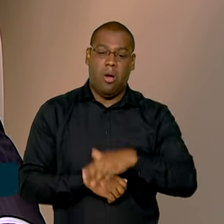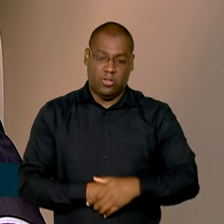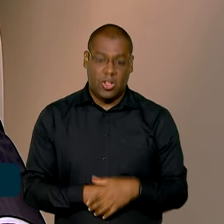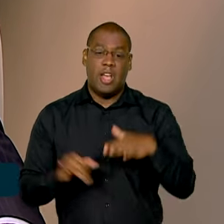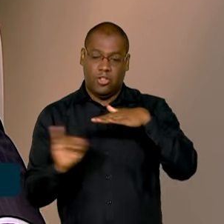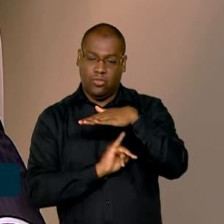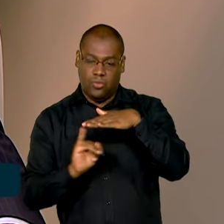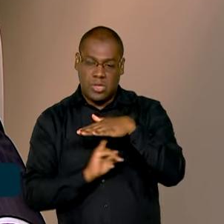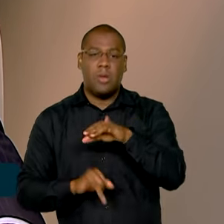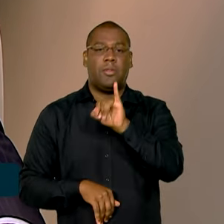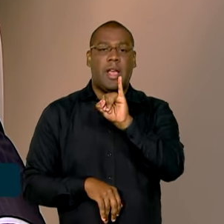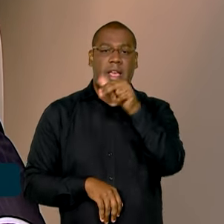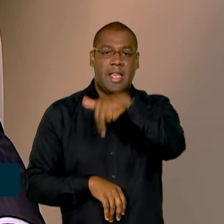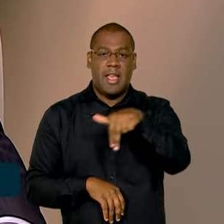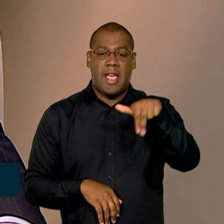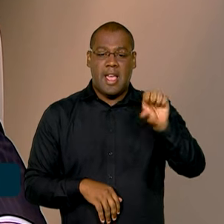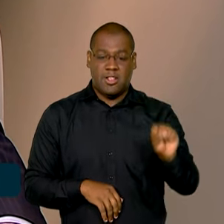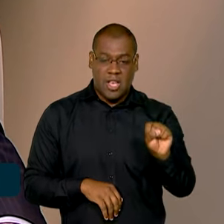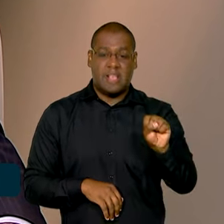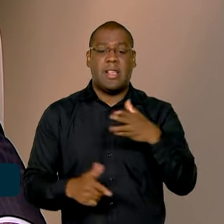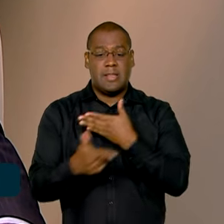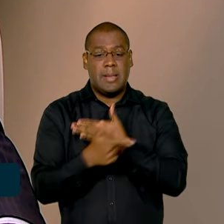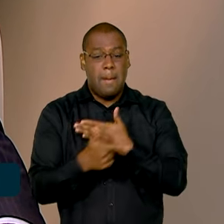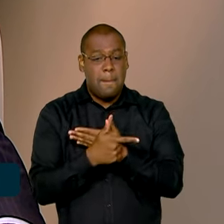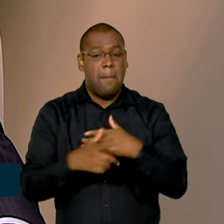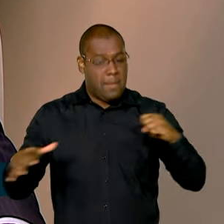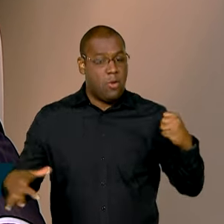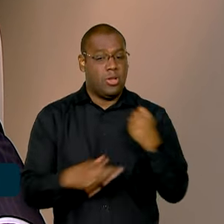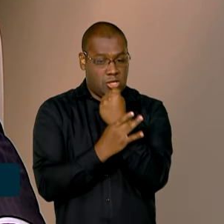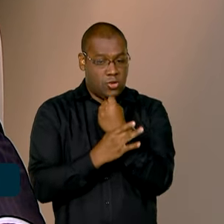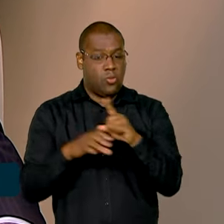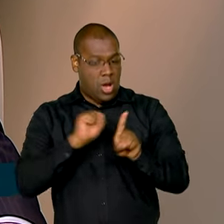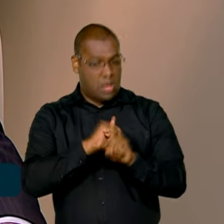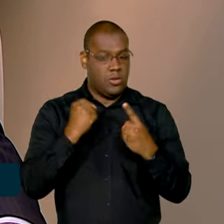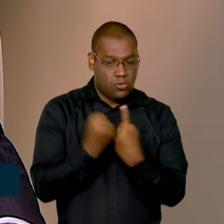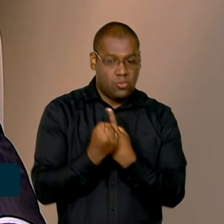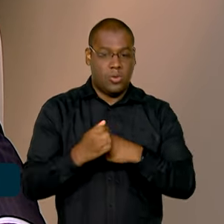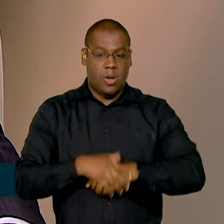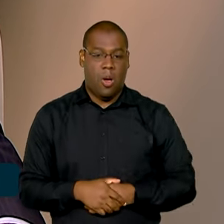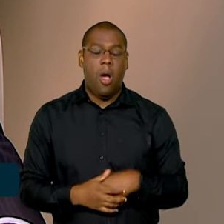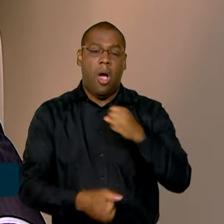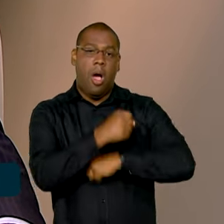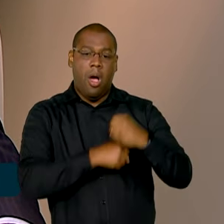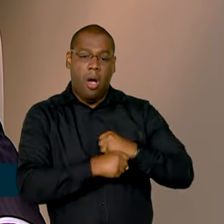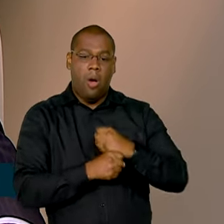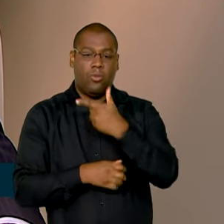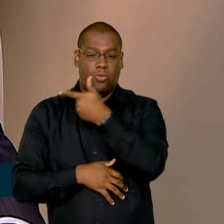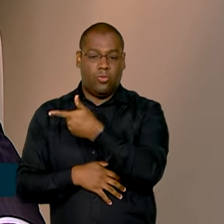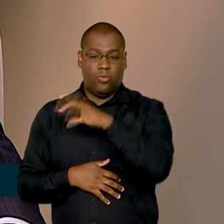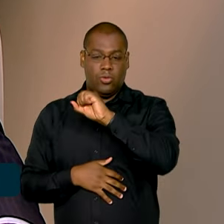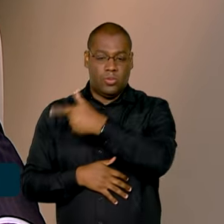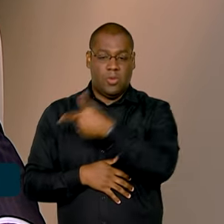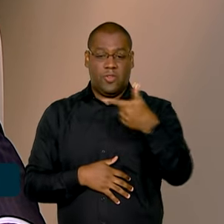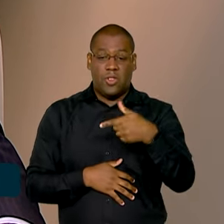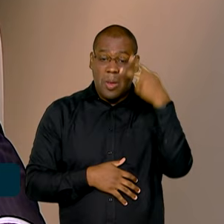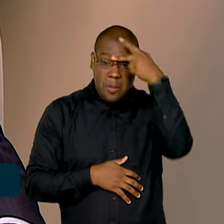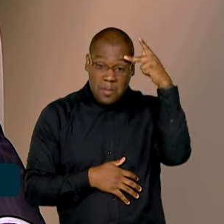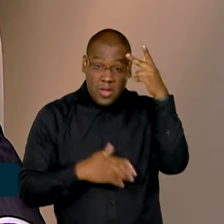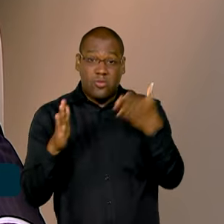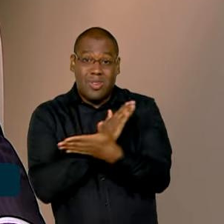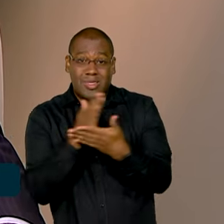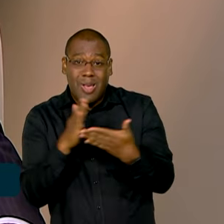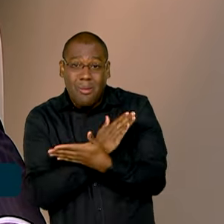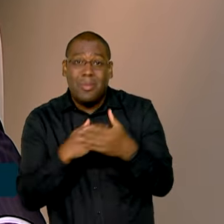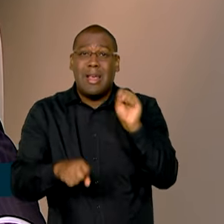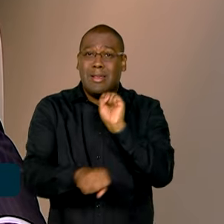No momento que a gente deixa a pessoa esperando, como acontecia em 2022 e nos anos anteriores, esperando meses para receber o